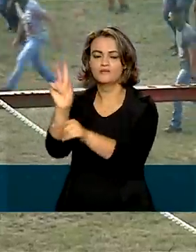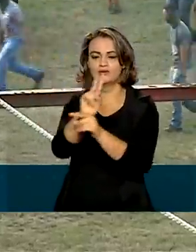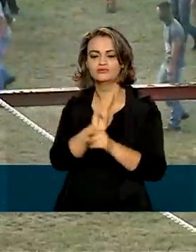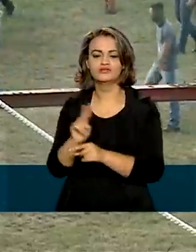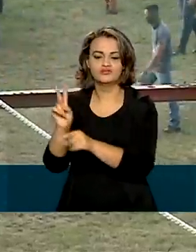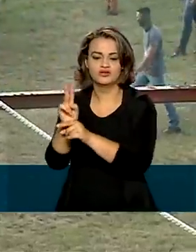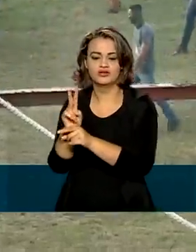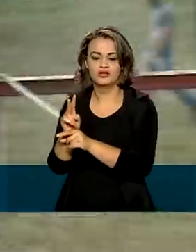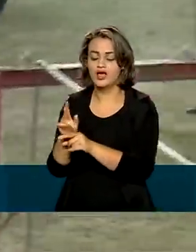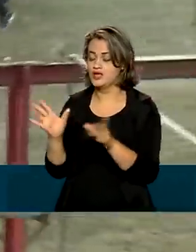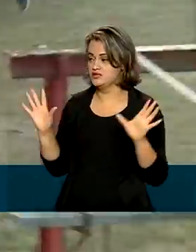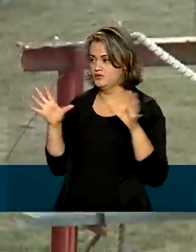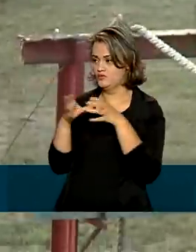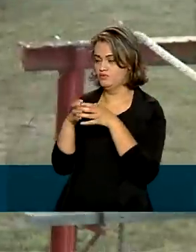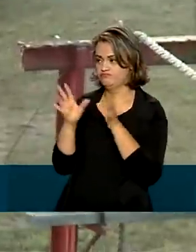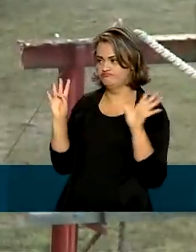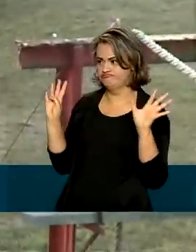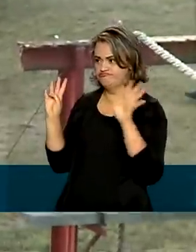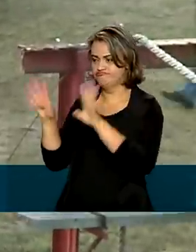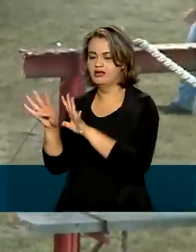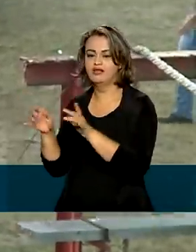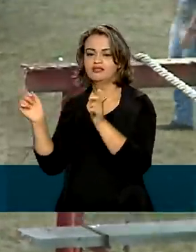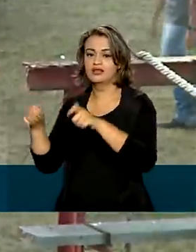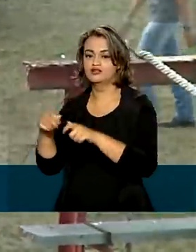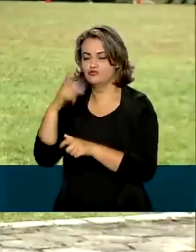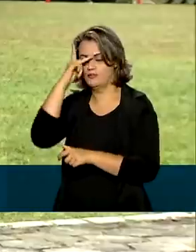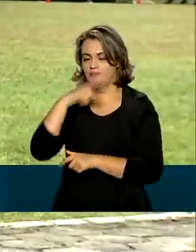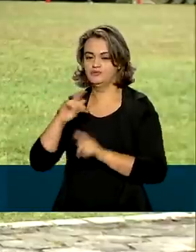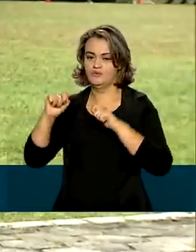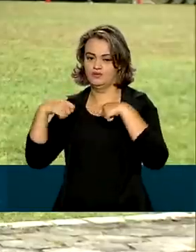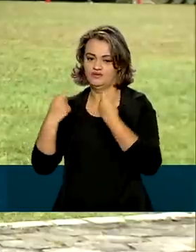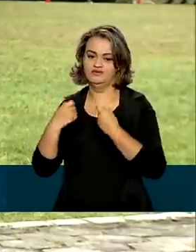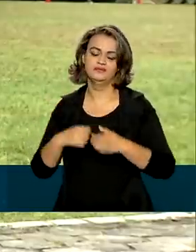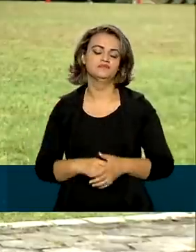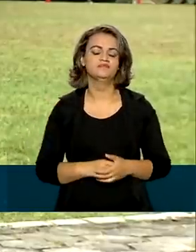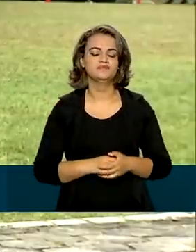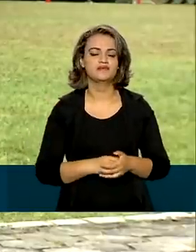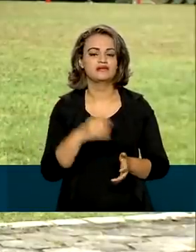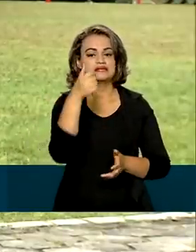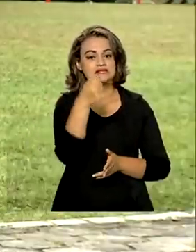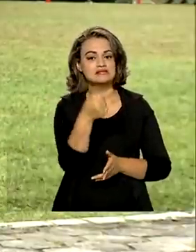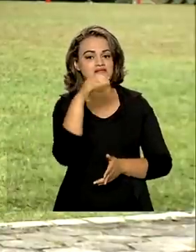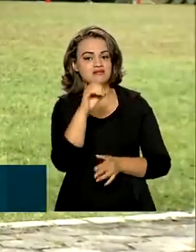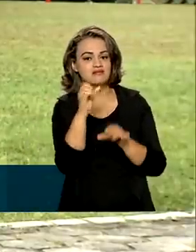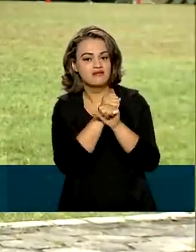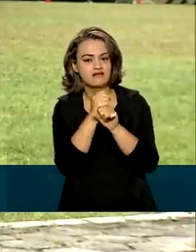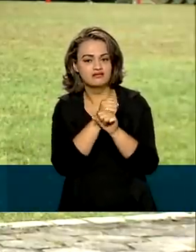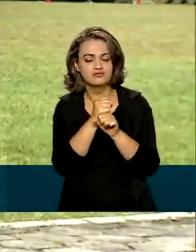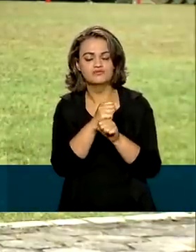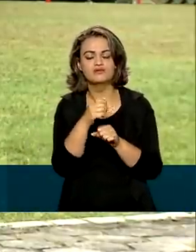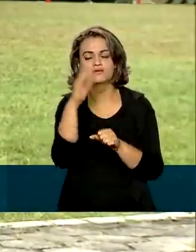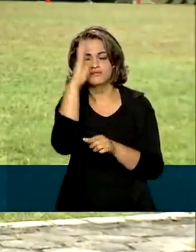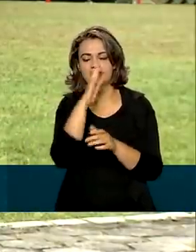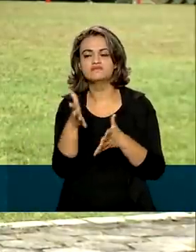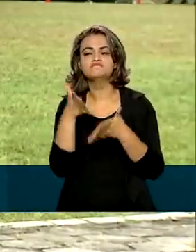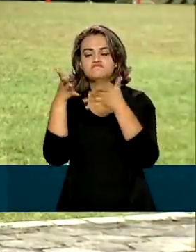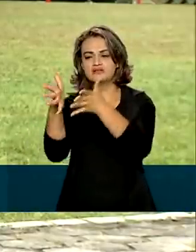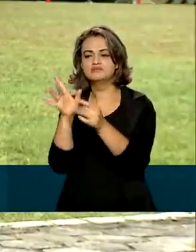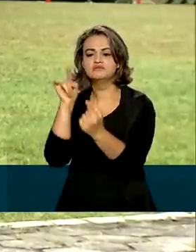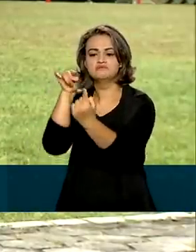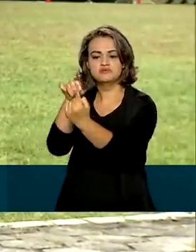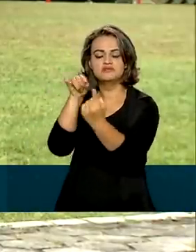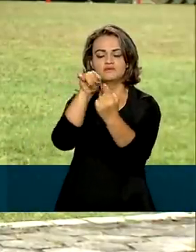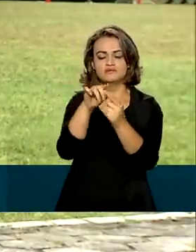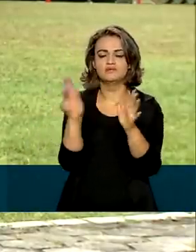O uso da força só é permitido em legítima defesa. Ao longo dos 70 anos em que o Brasil participou de missões de